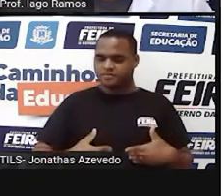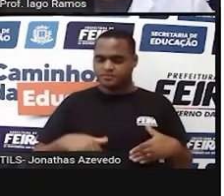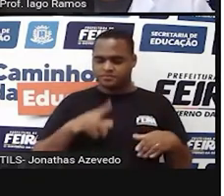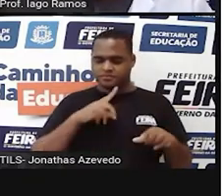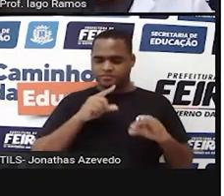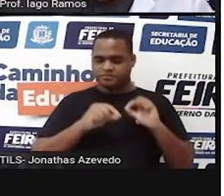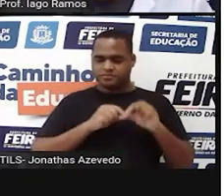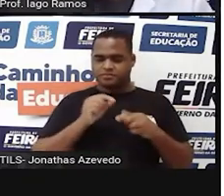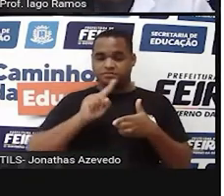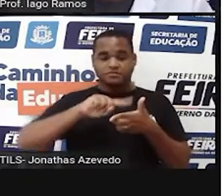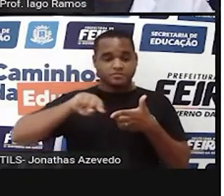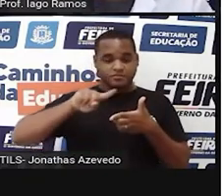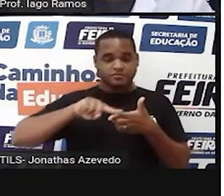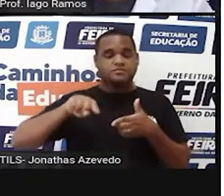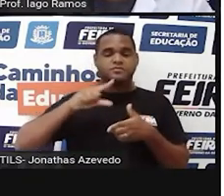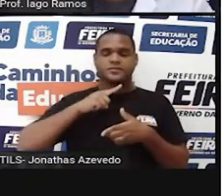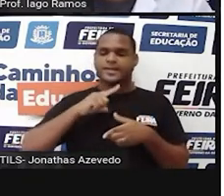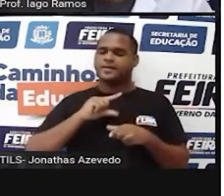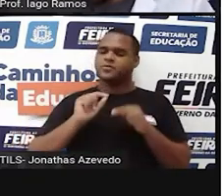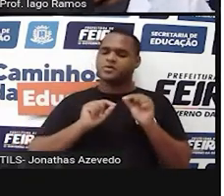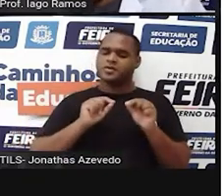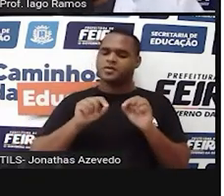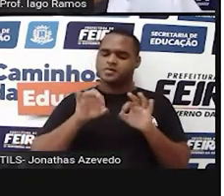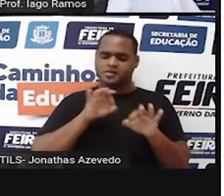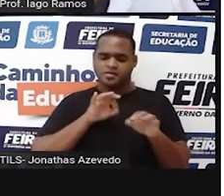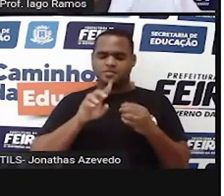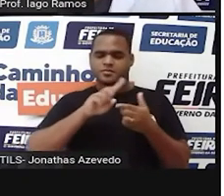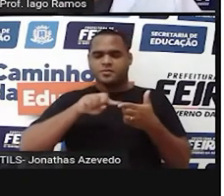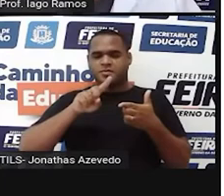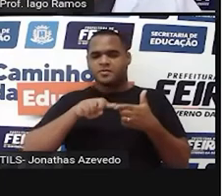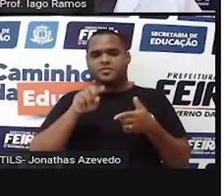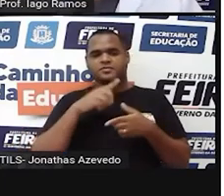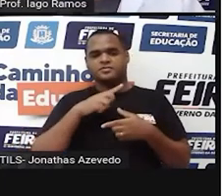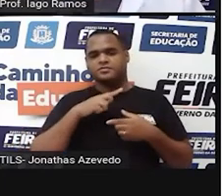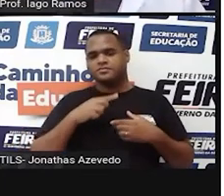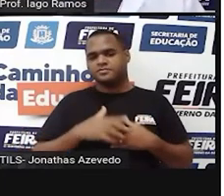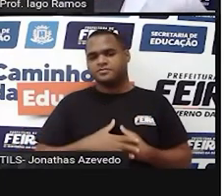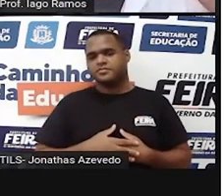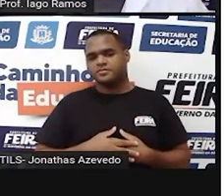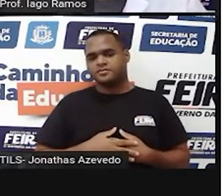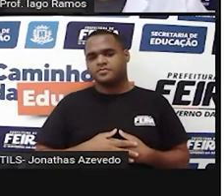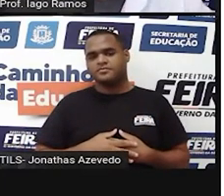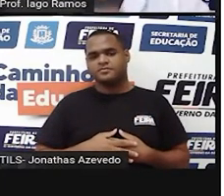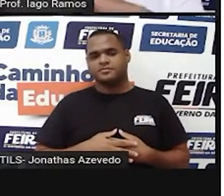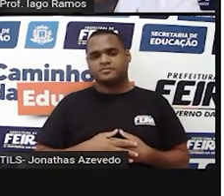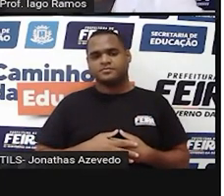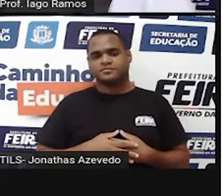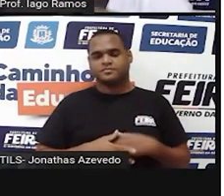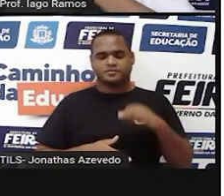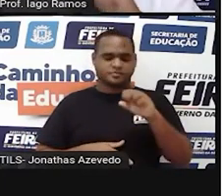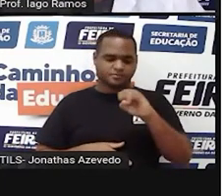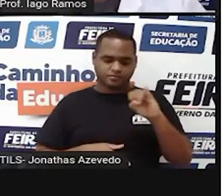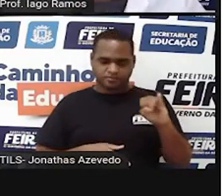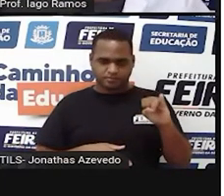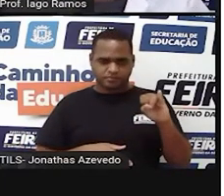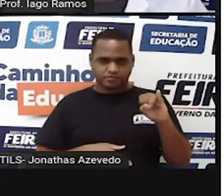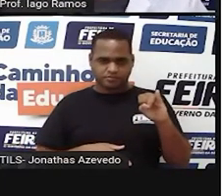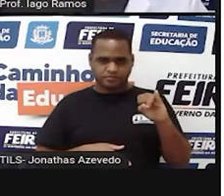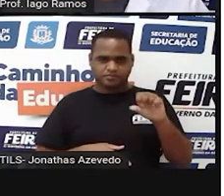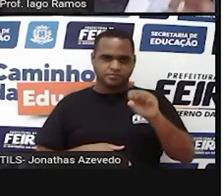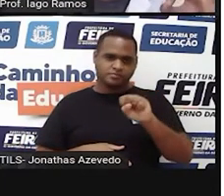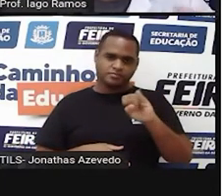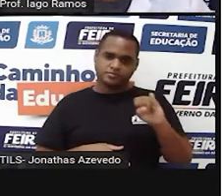Dá esse problema. E como é que se resolveu esse problema? Aí surge o Sistema Internacional de Unidades.